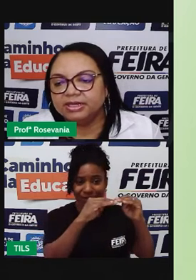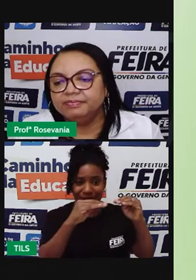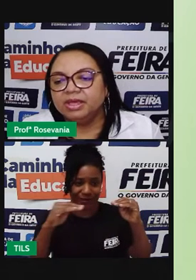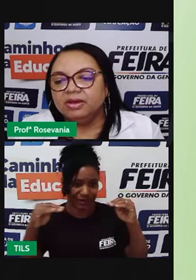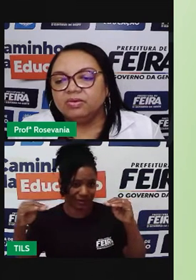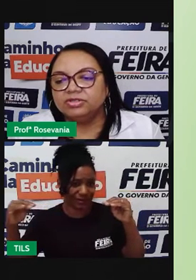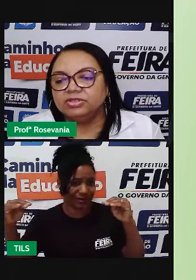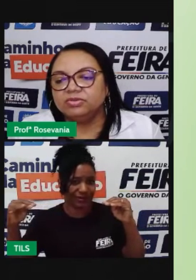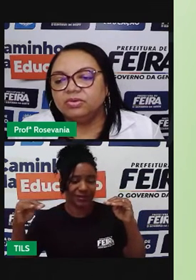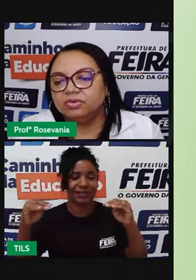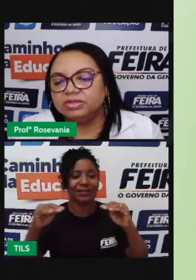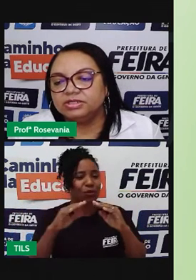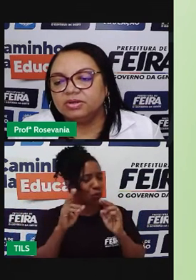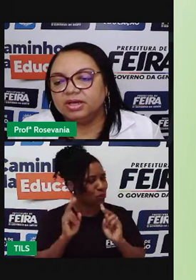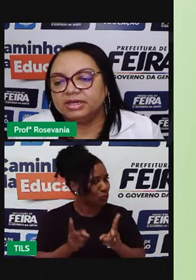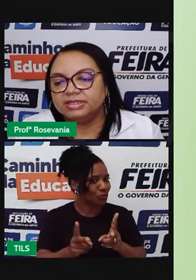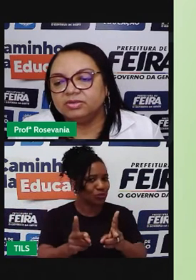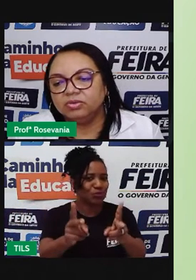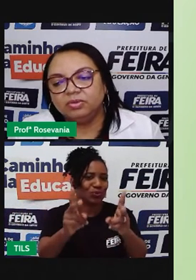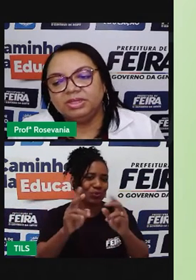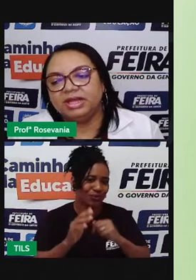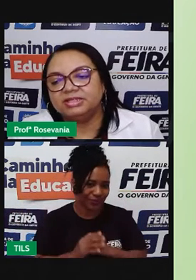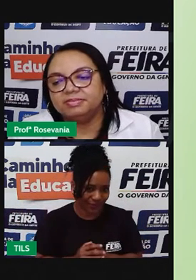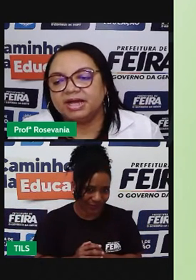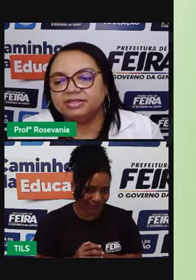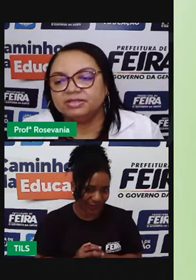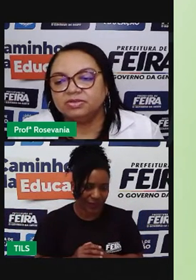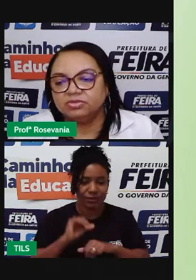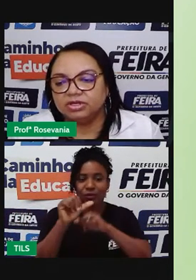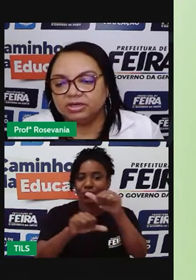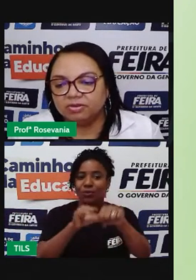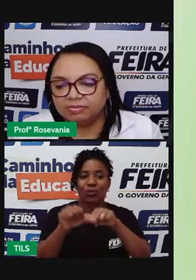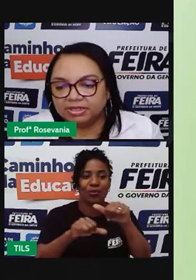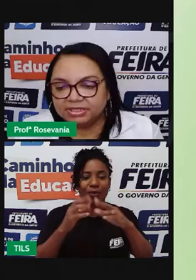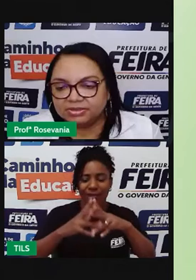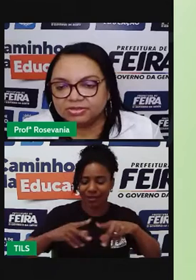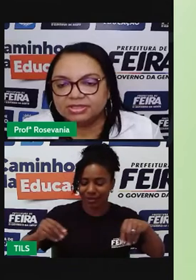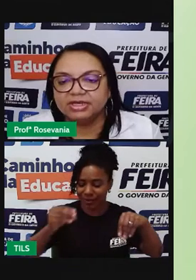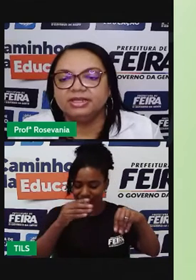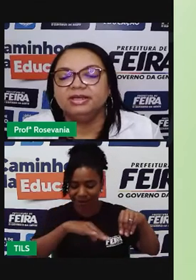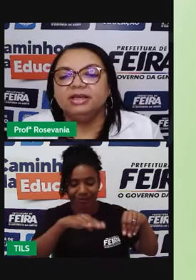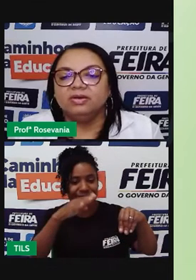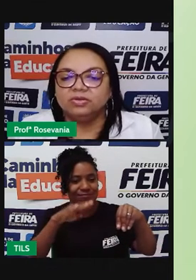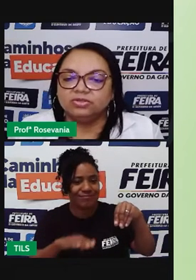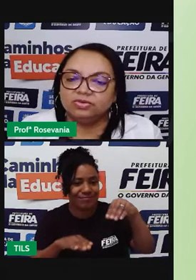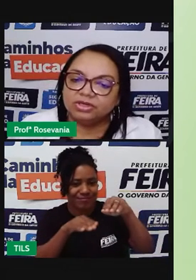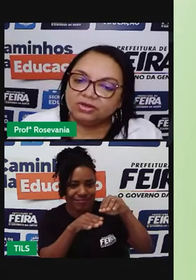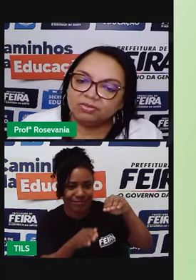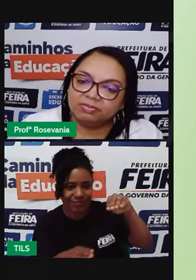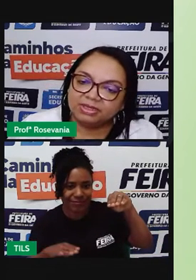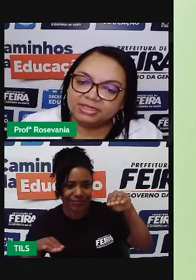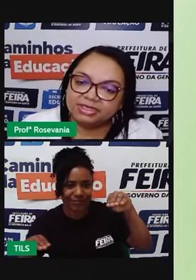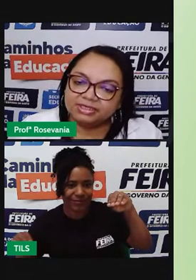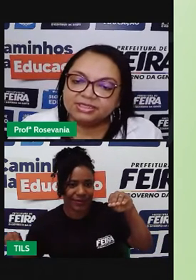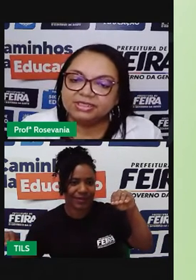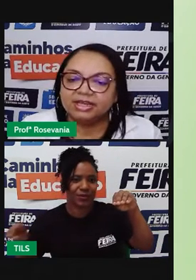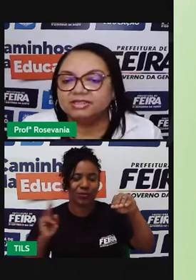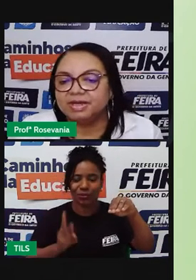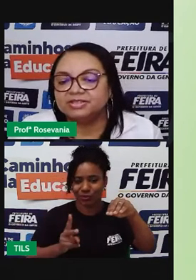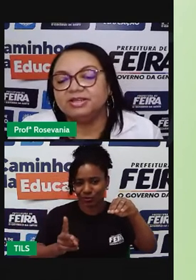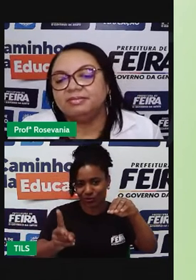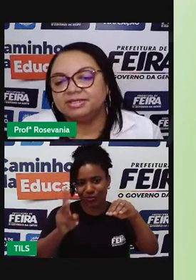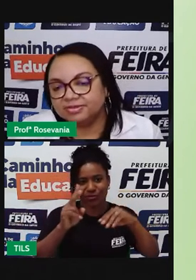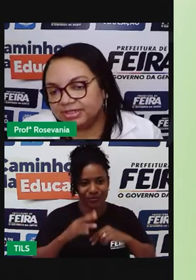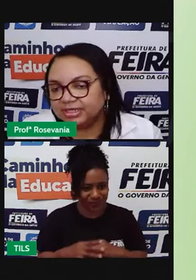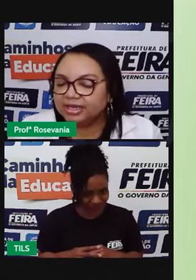Costeira, continuou, ele só acrescentou o nome Terras Baixas, continuou aqui como a Planície Costeira, continuou aqui como a Planície de